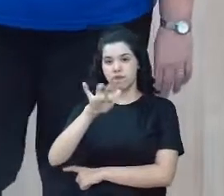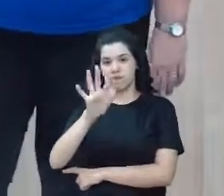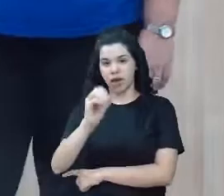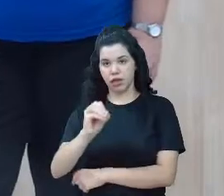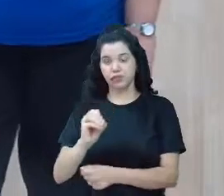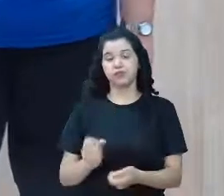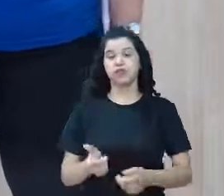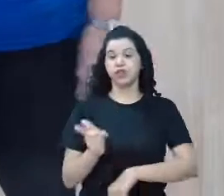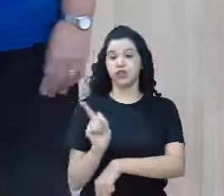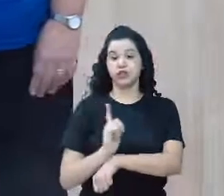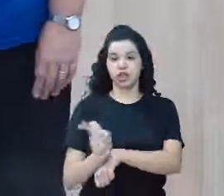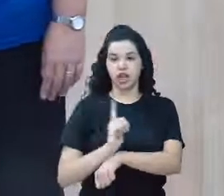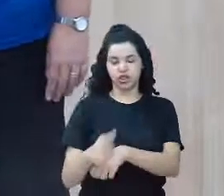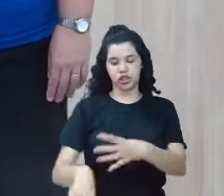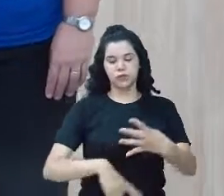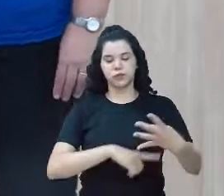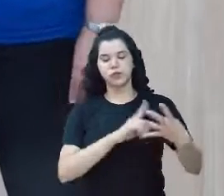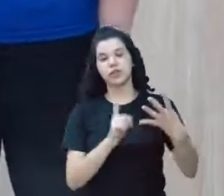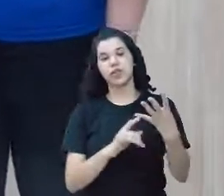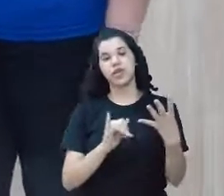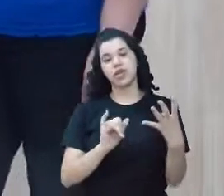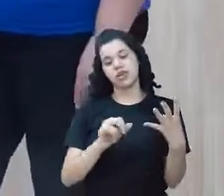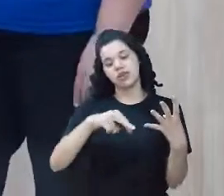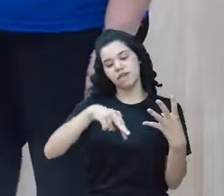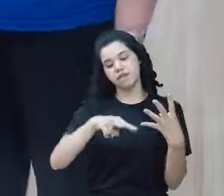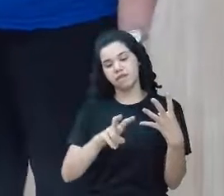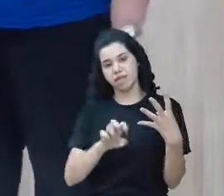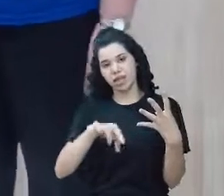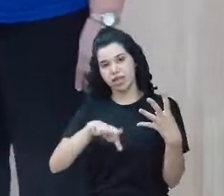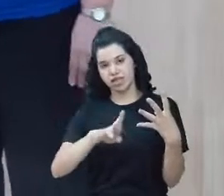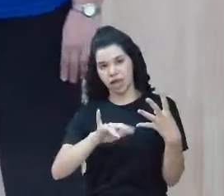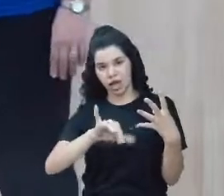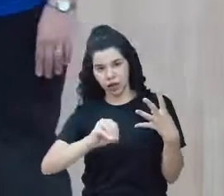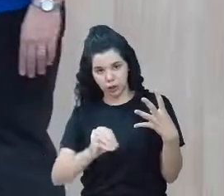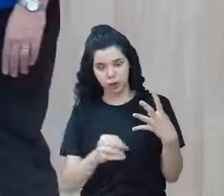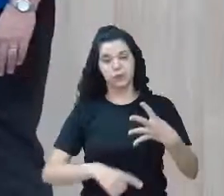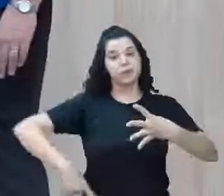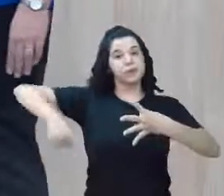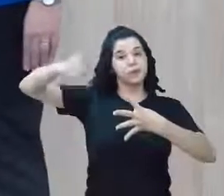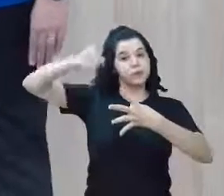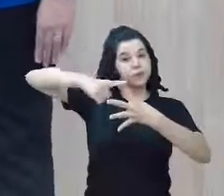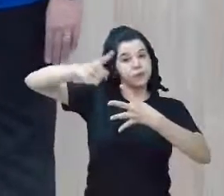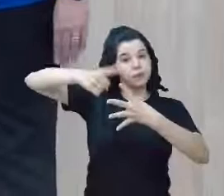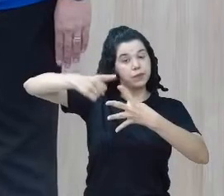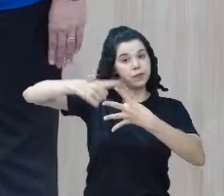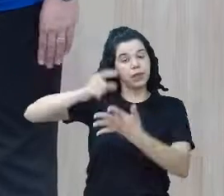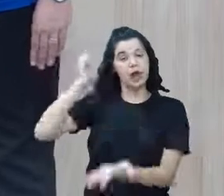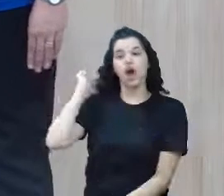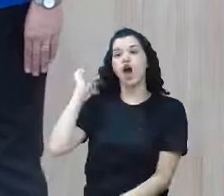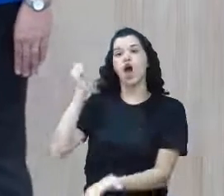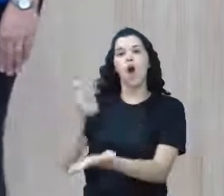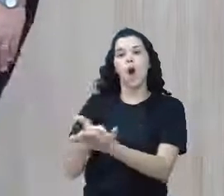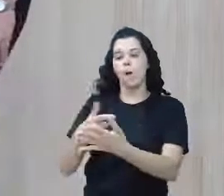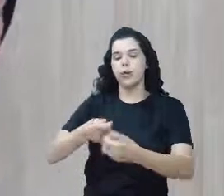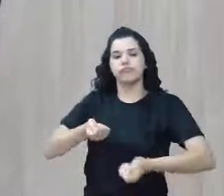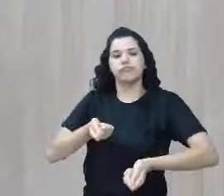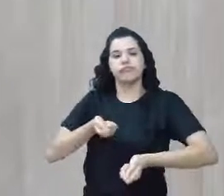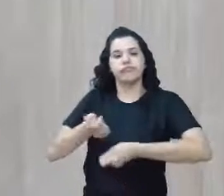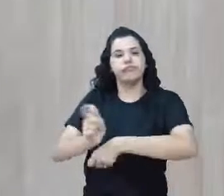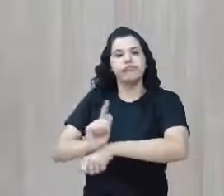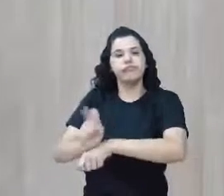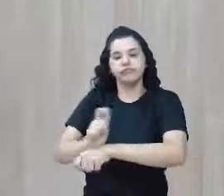inventário. O que é isso, Paula? Na questão da compra, na administração desses produtos.